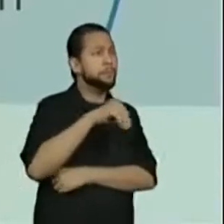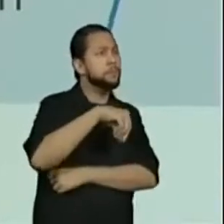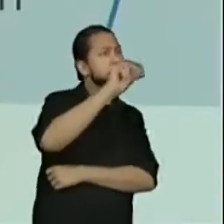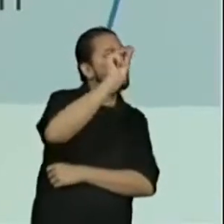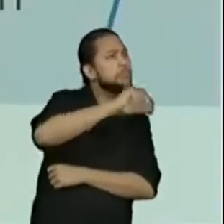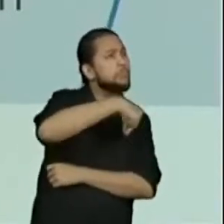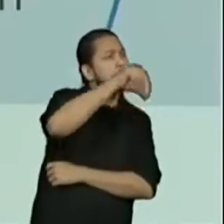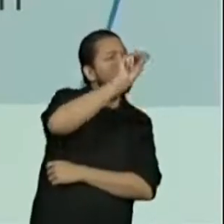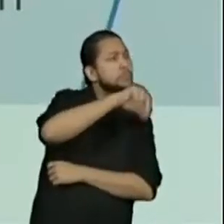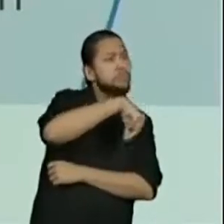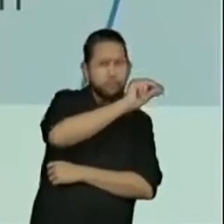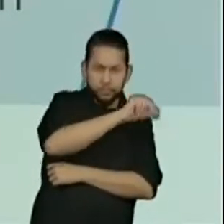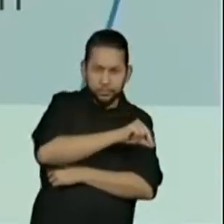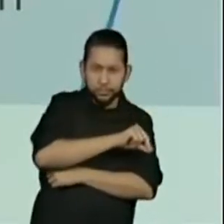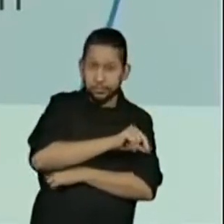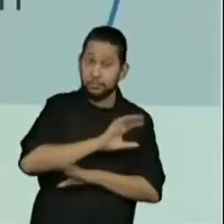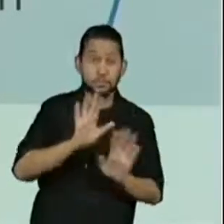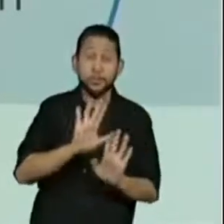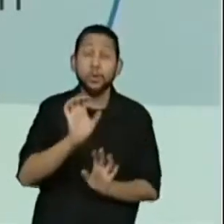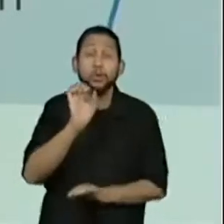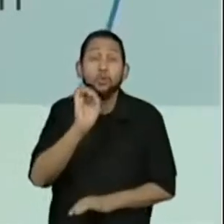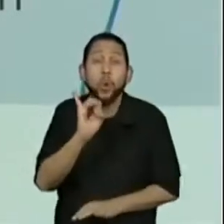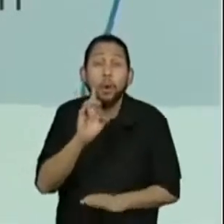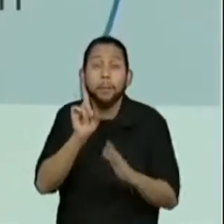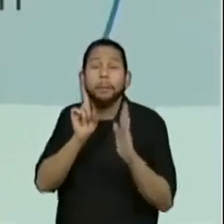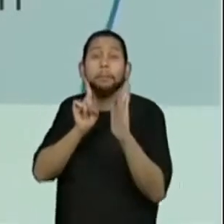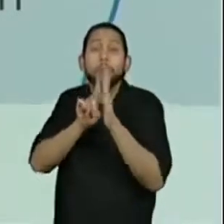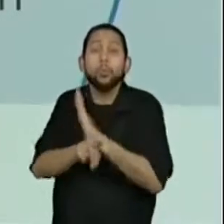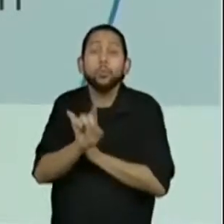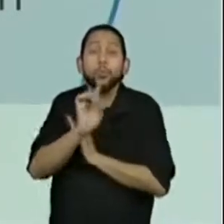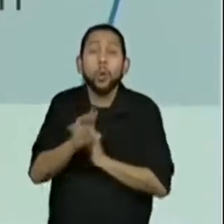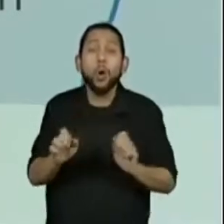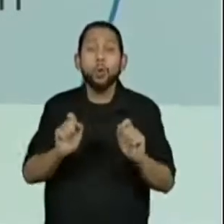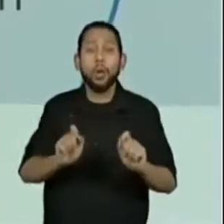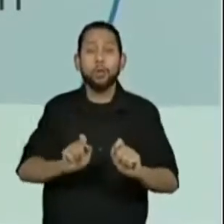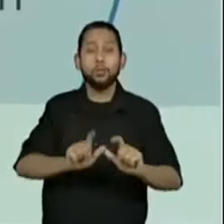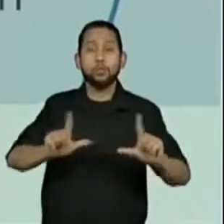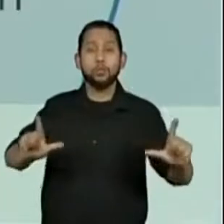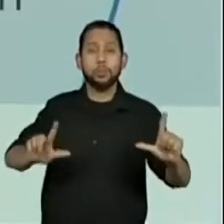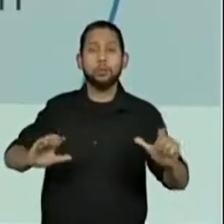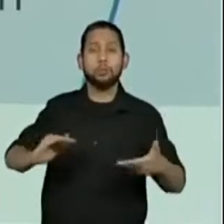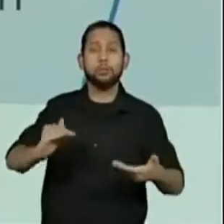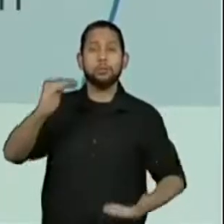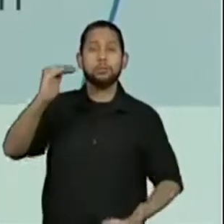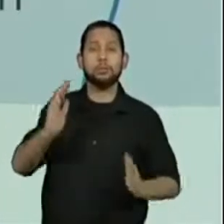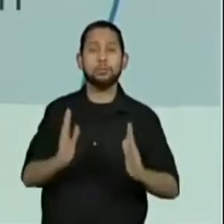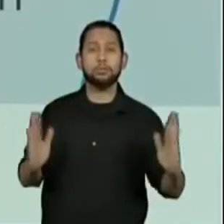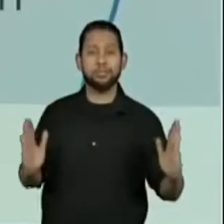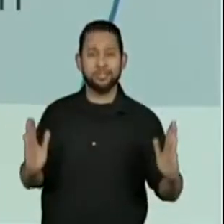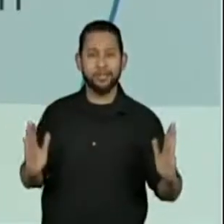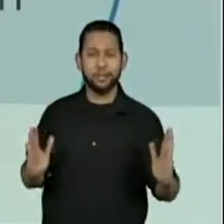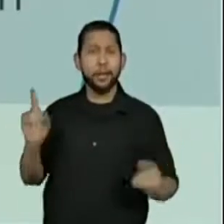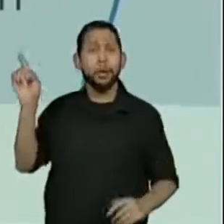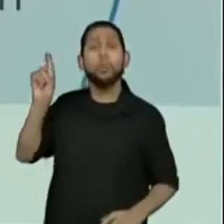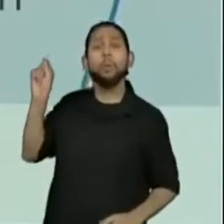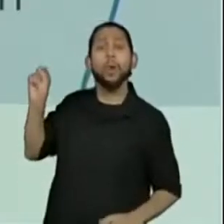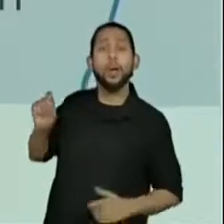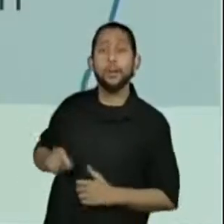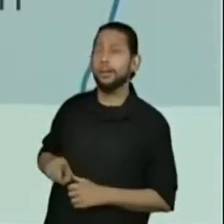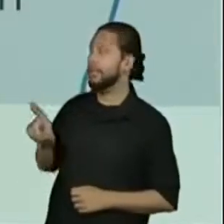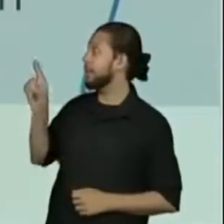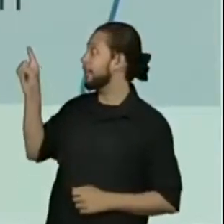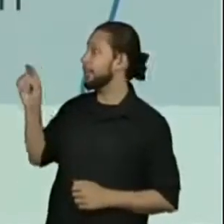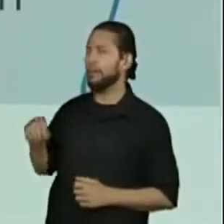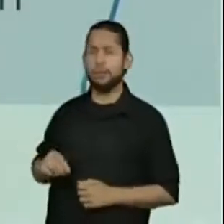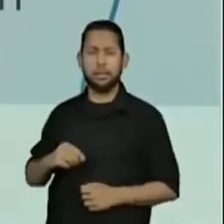dimensões. É disso que eu estou falando. E nós temos as dimensões aí. E aí? São 100